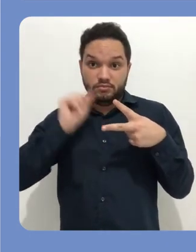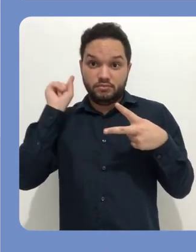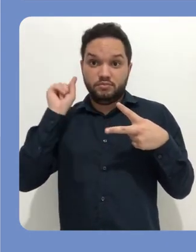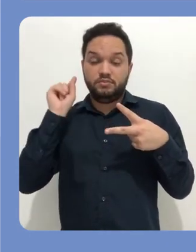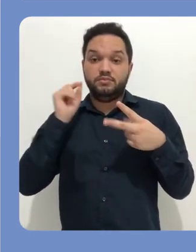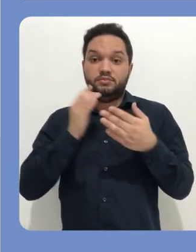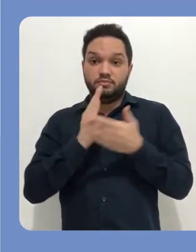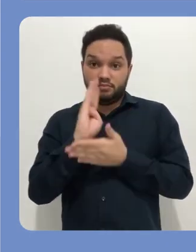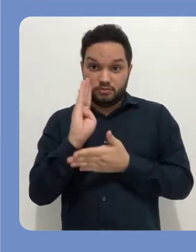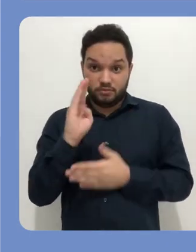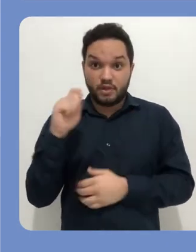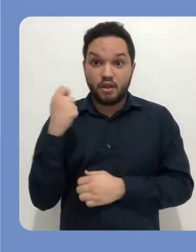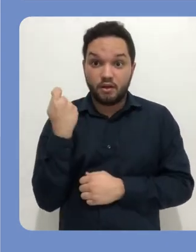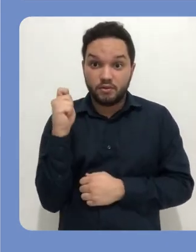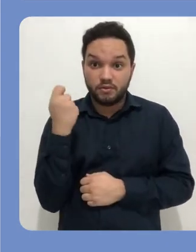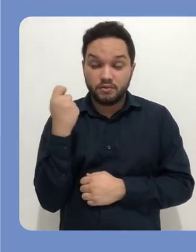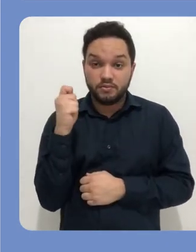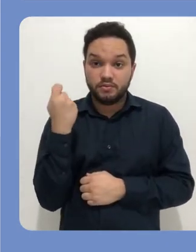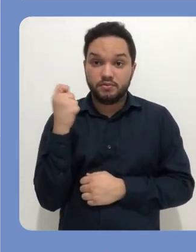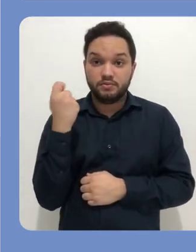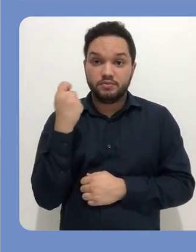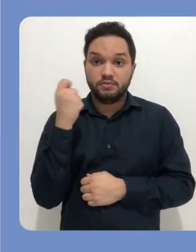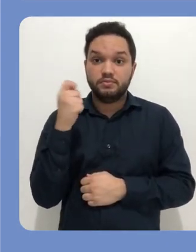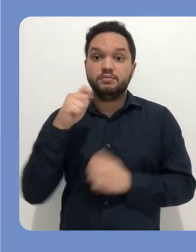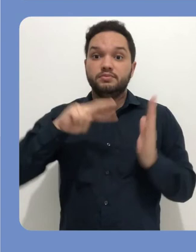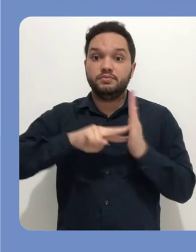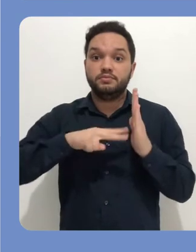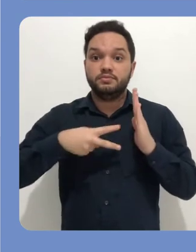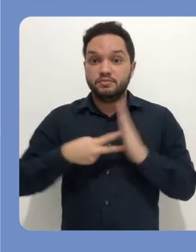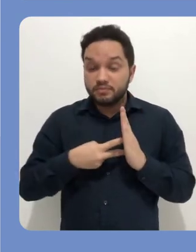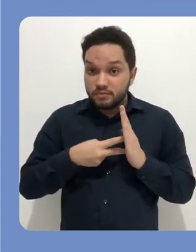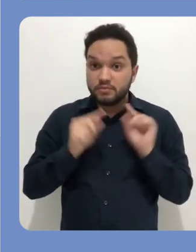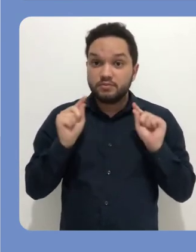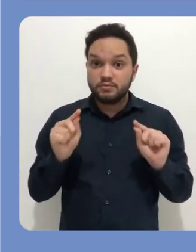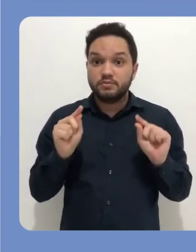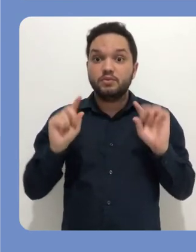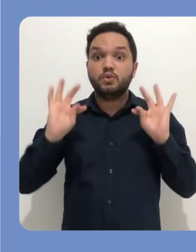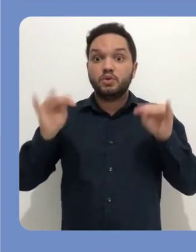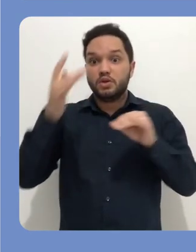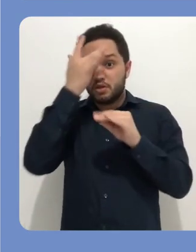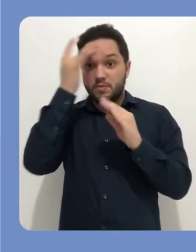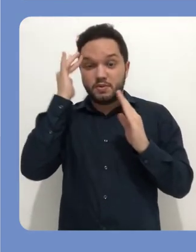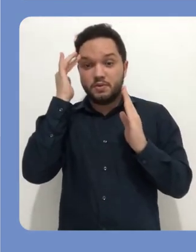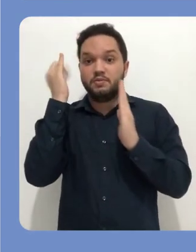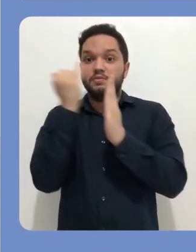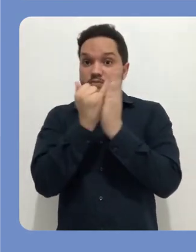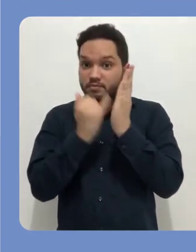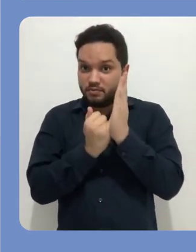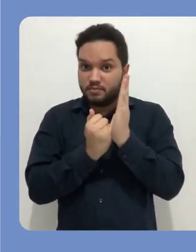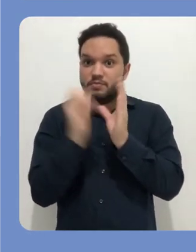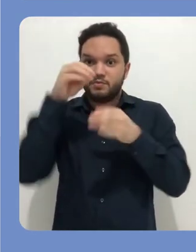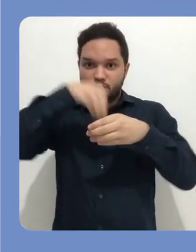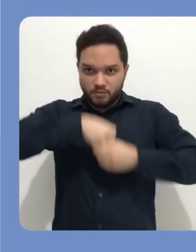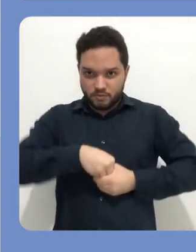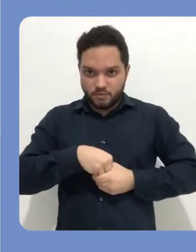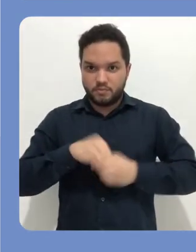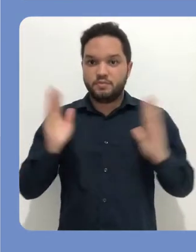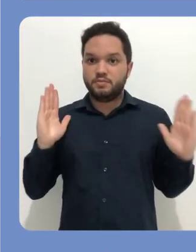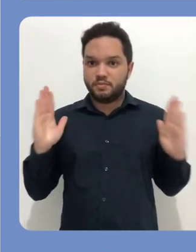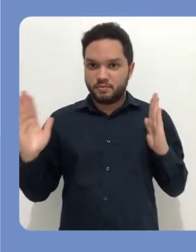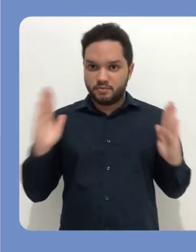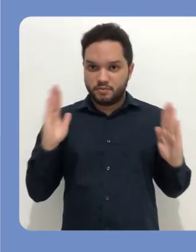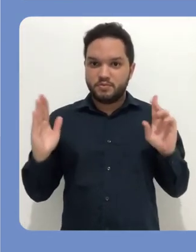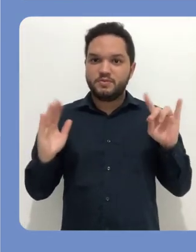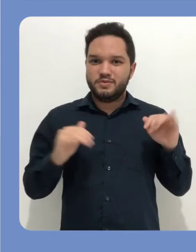Se você optar pelo método de homologação automático, isso significa